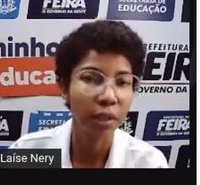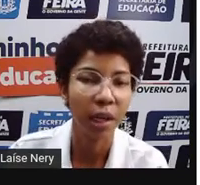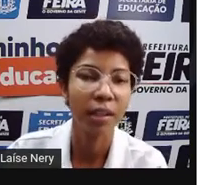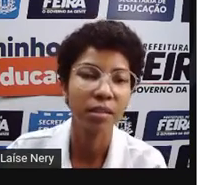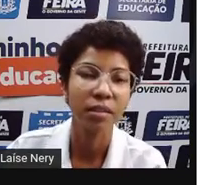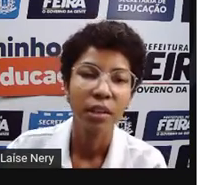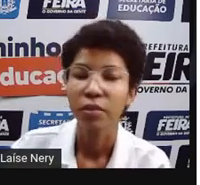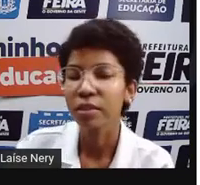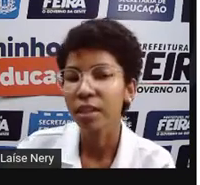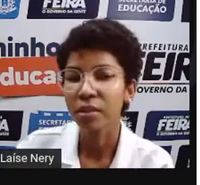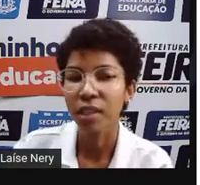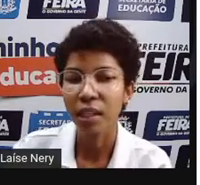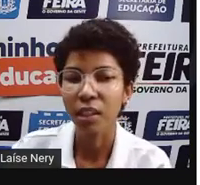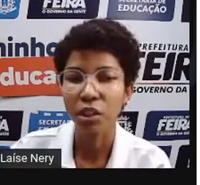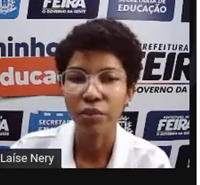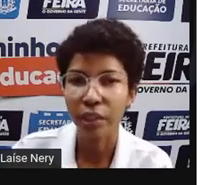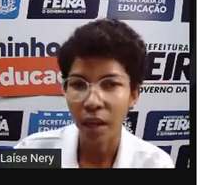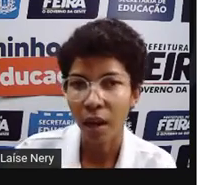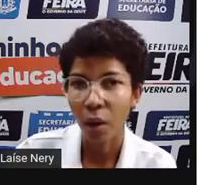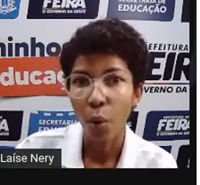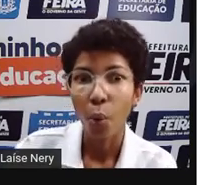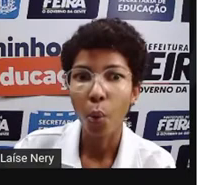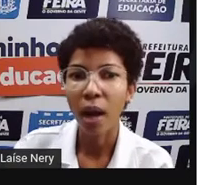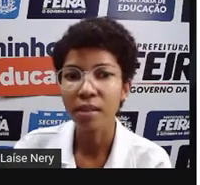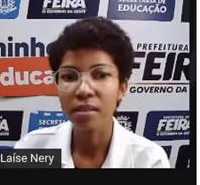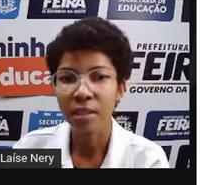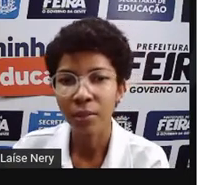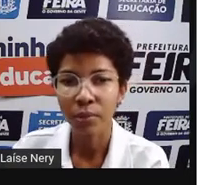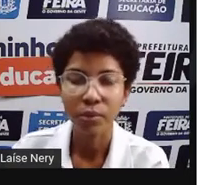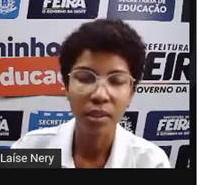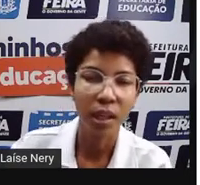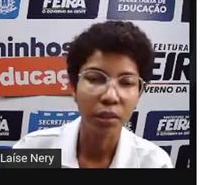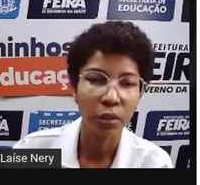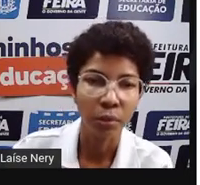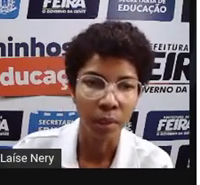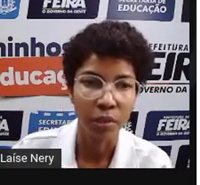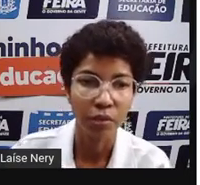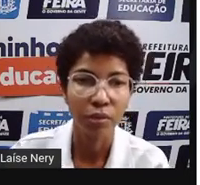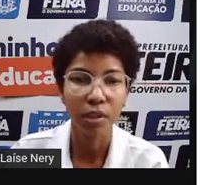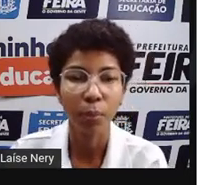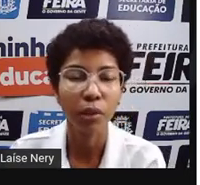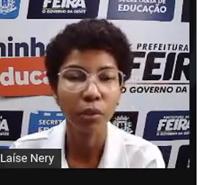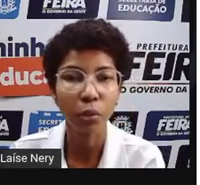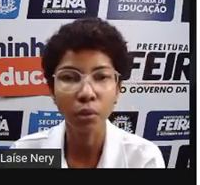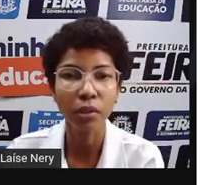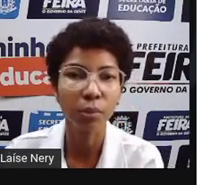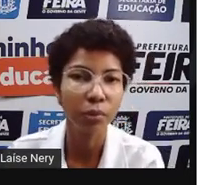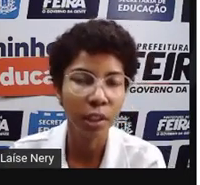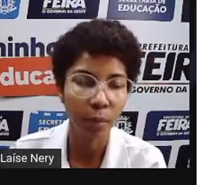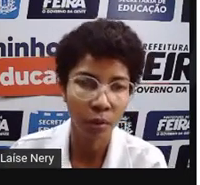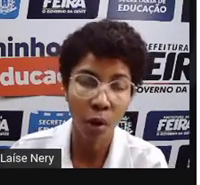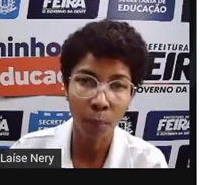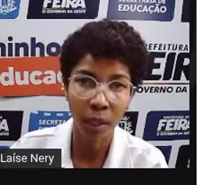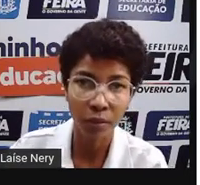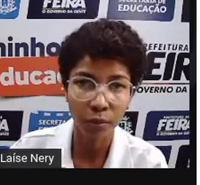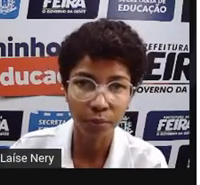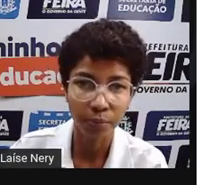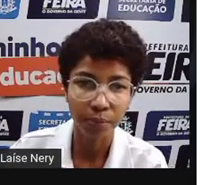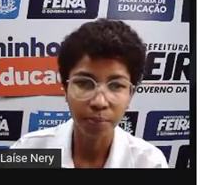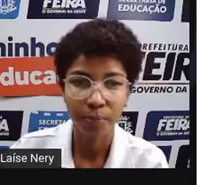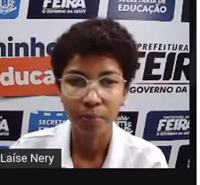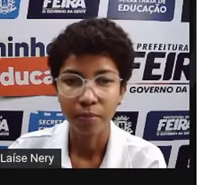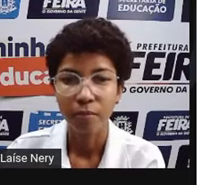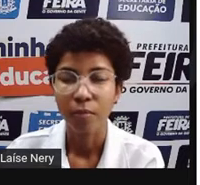tarifárias, você consegue identificar quais são os eletrodomésticos que podem contribuir para um aumento,